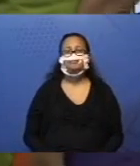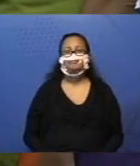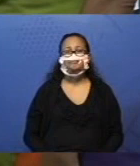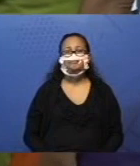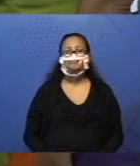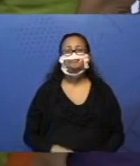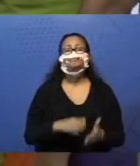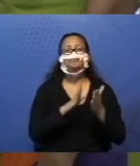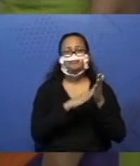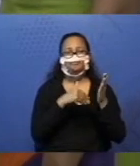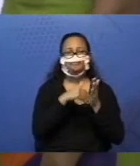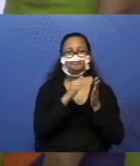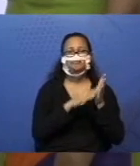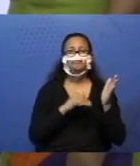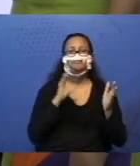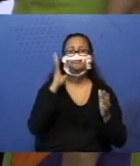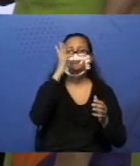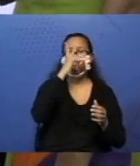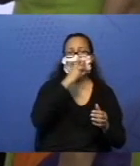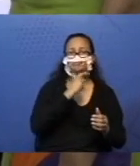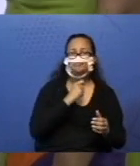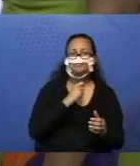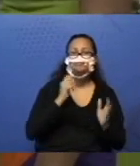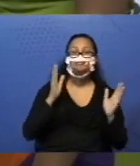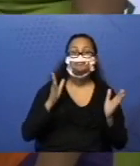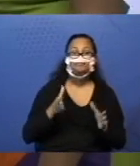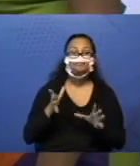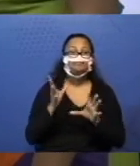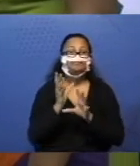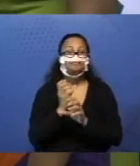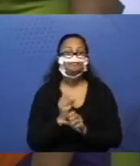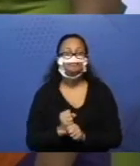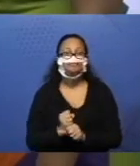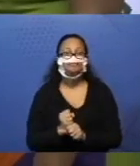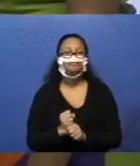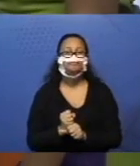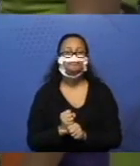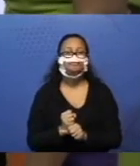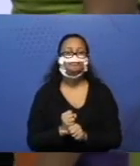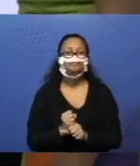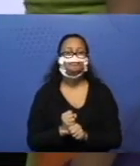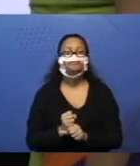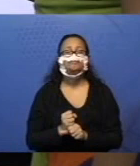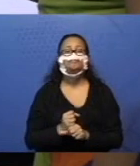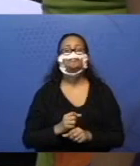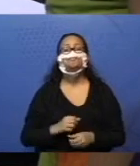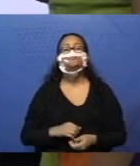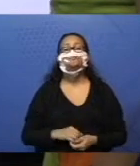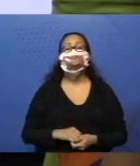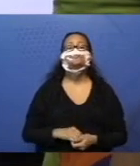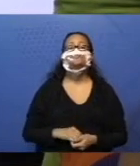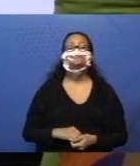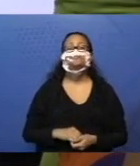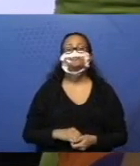Pintou bonitinho? Vamos para a adição. A mesma coisa que eu fiz aqui, eu coloco aqui.